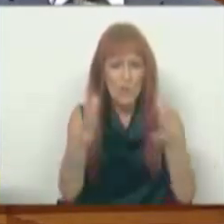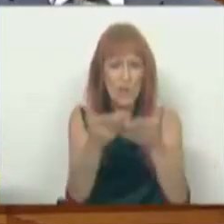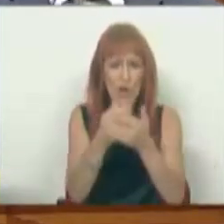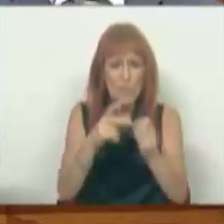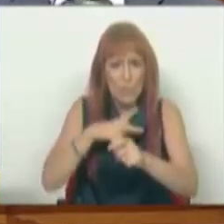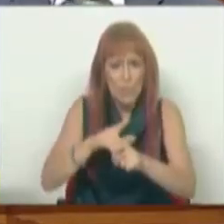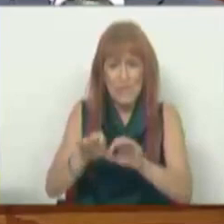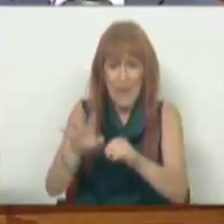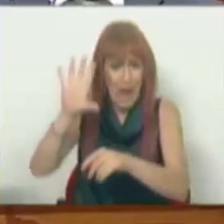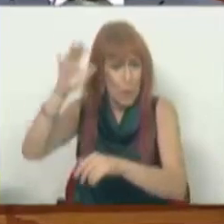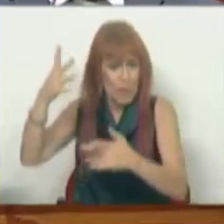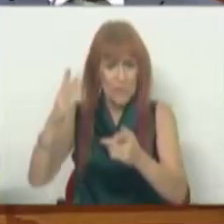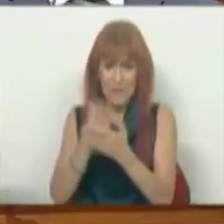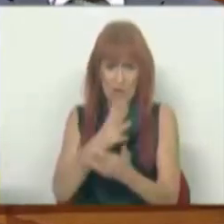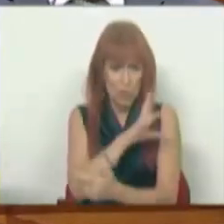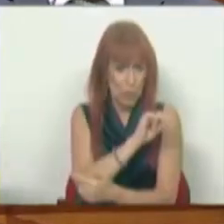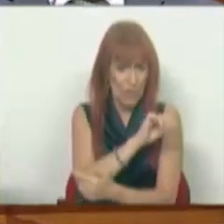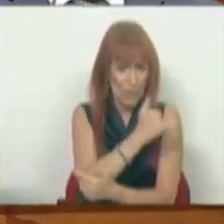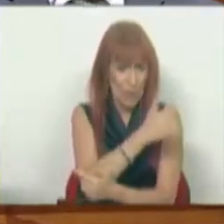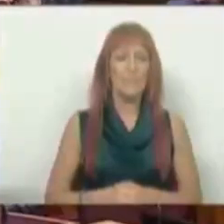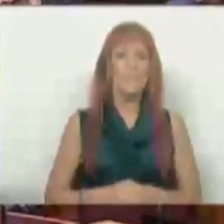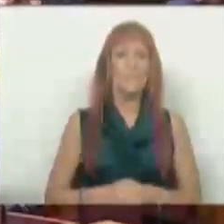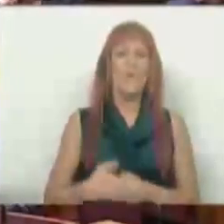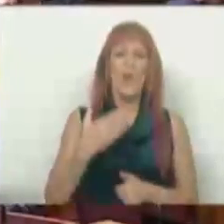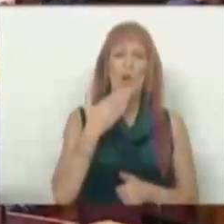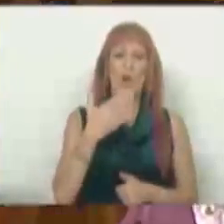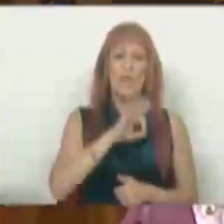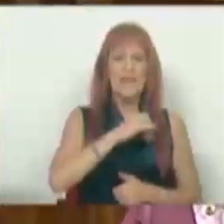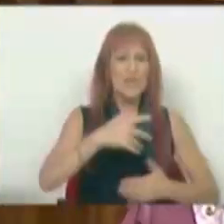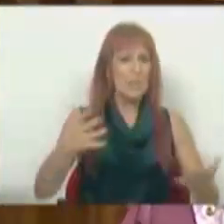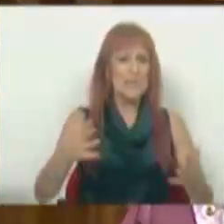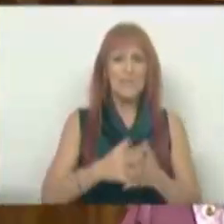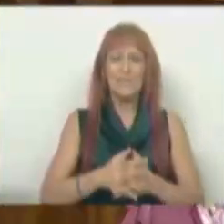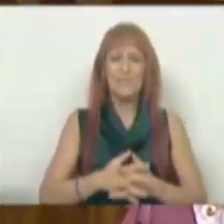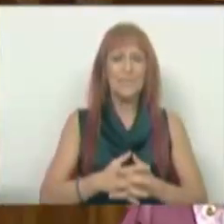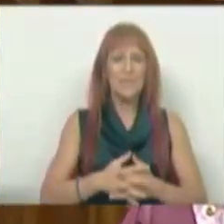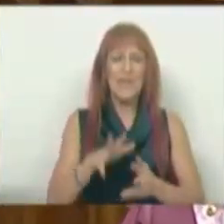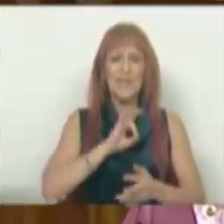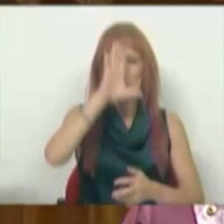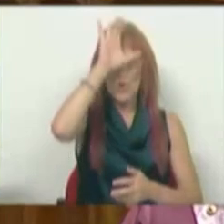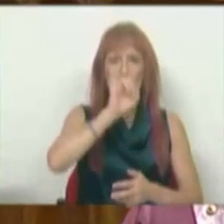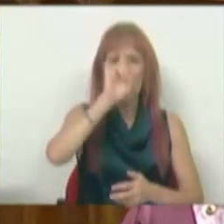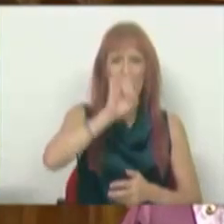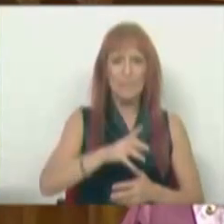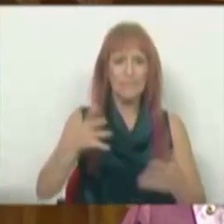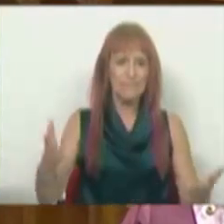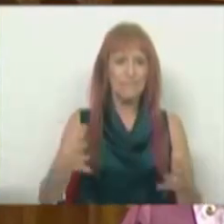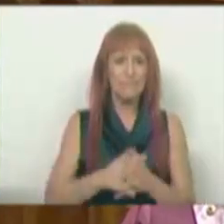da economia portuguesa como acontece desde novembro de 2015. Muito obrigado. Muito obrigado, Sr. Presidente. Sr. Primeiro-Ministro,